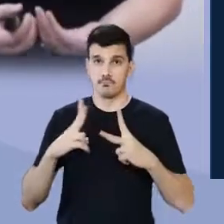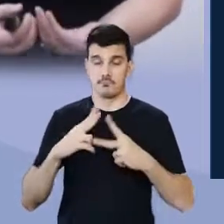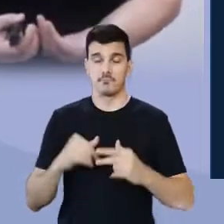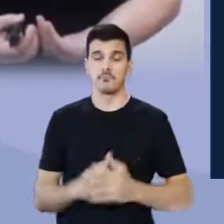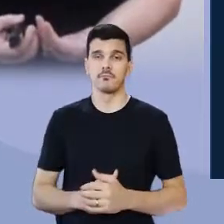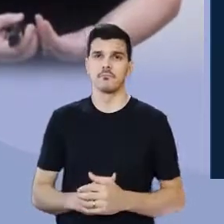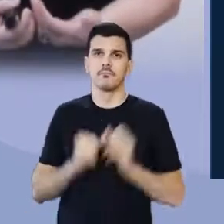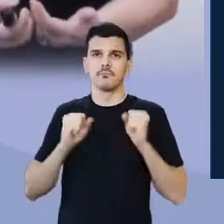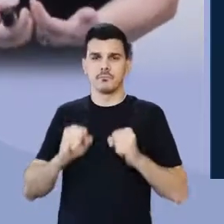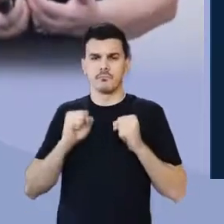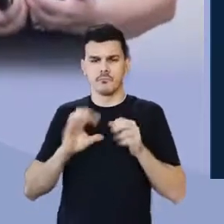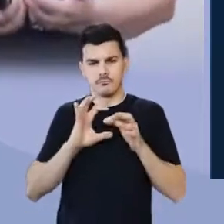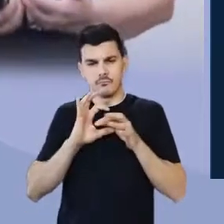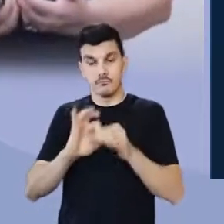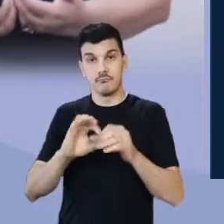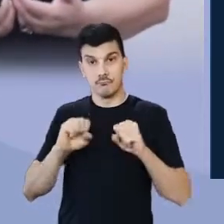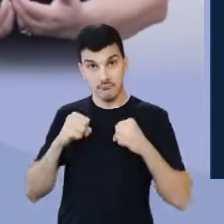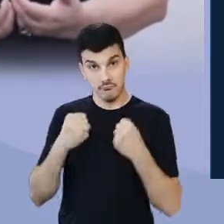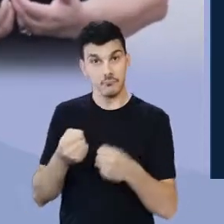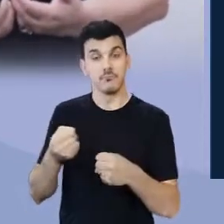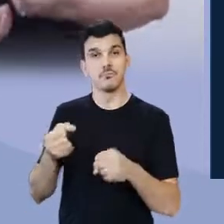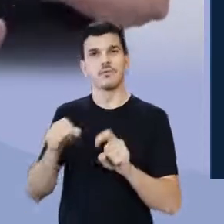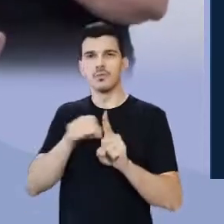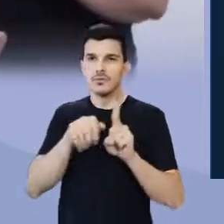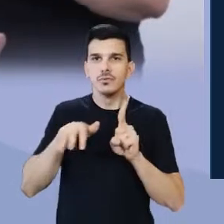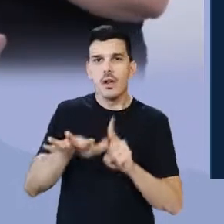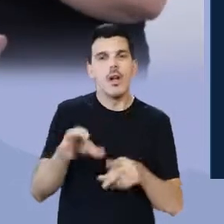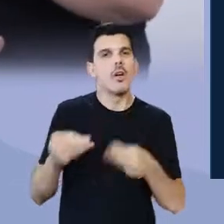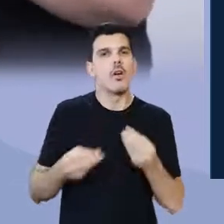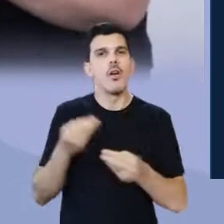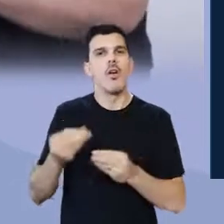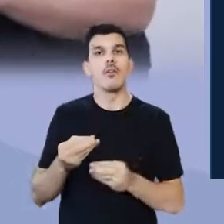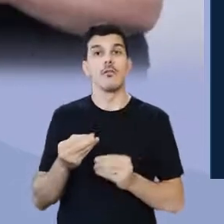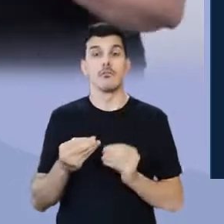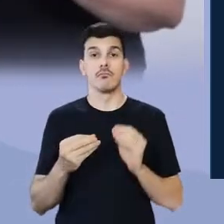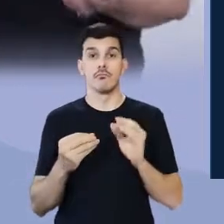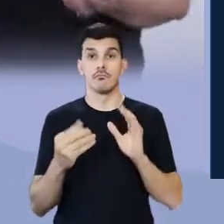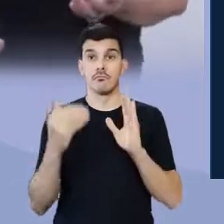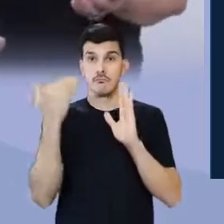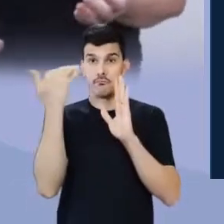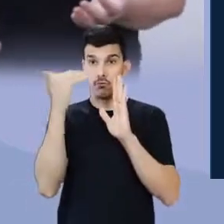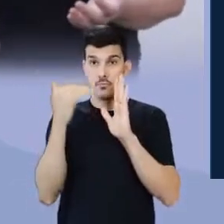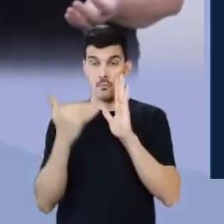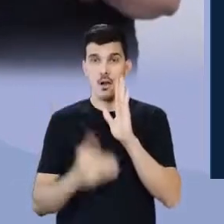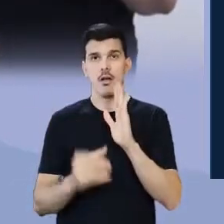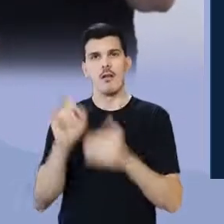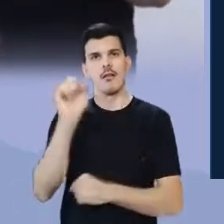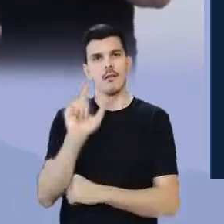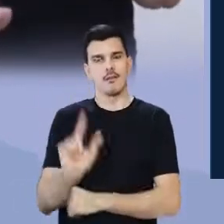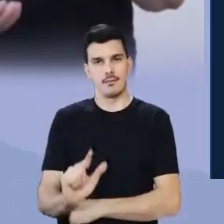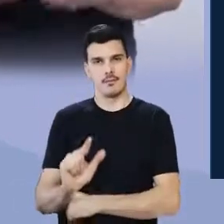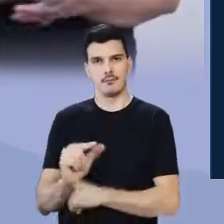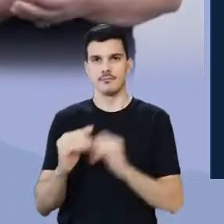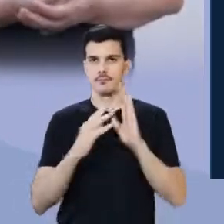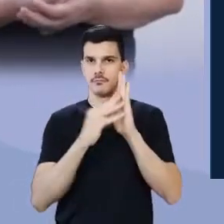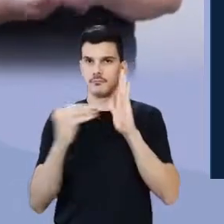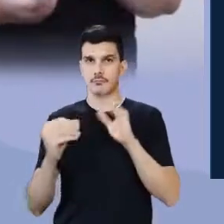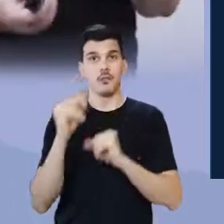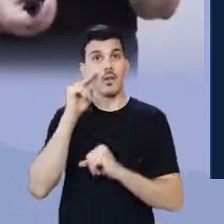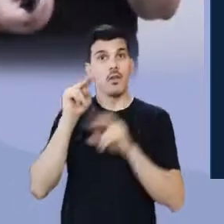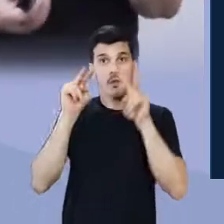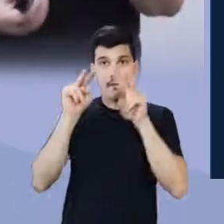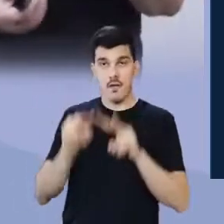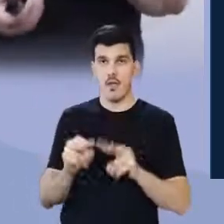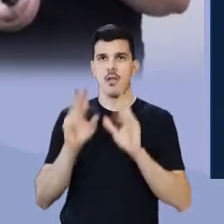Posso estar engajado socialmente, por meio de um formato de literatura. Ali, você vê